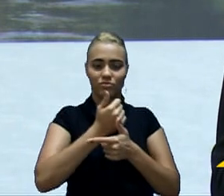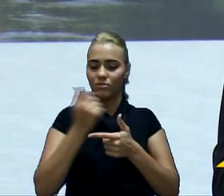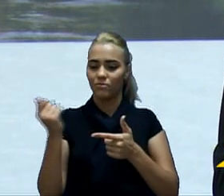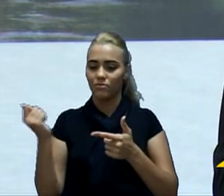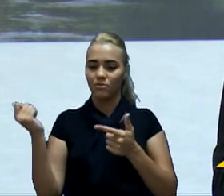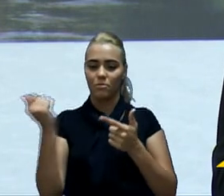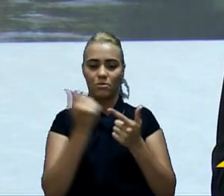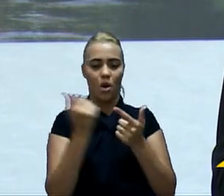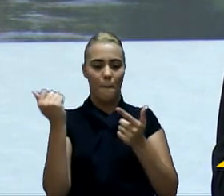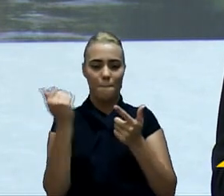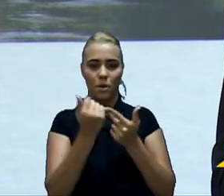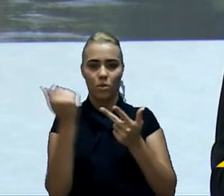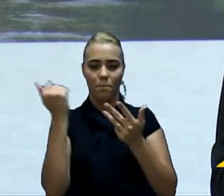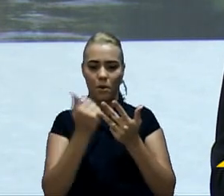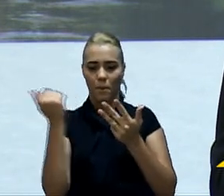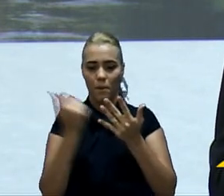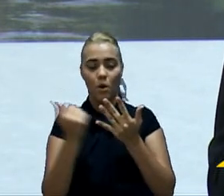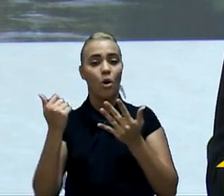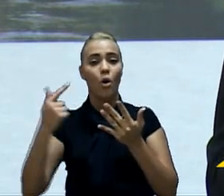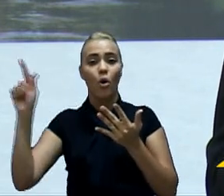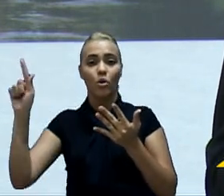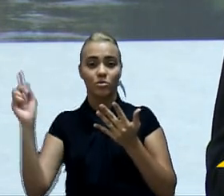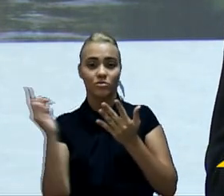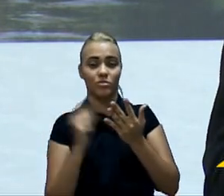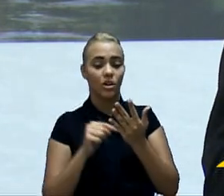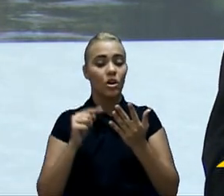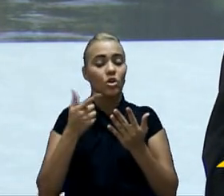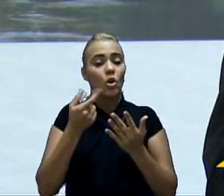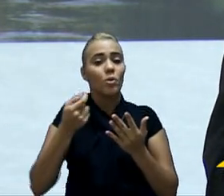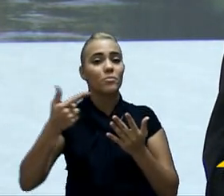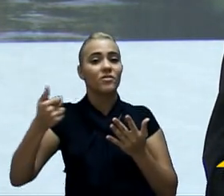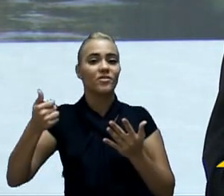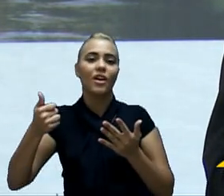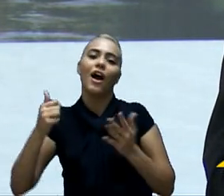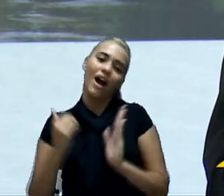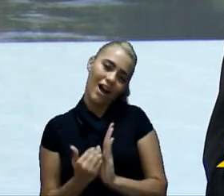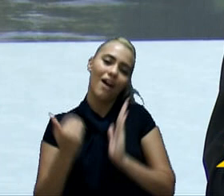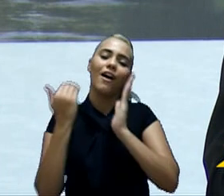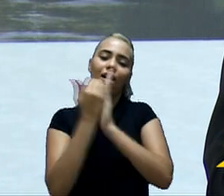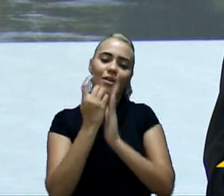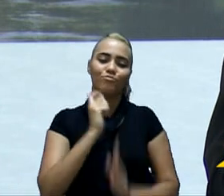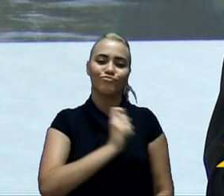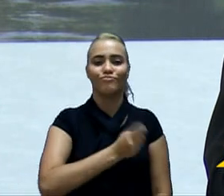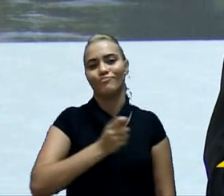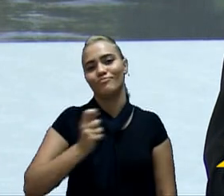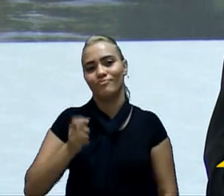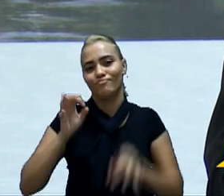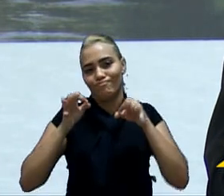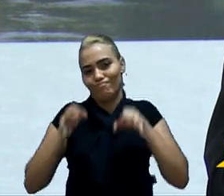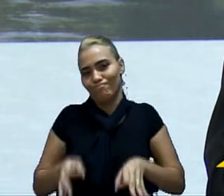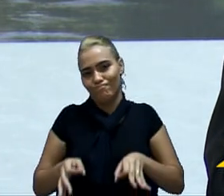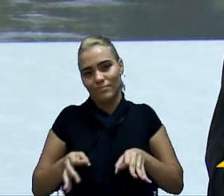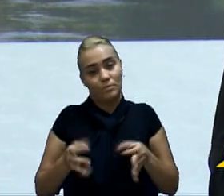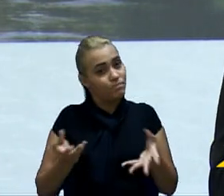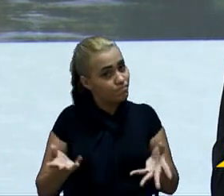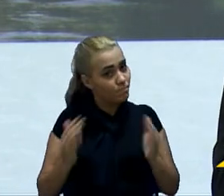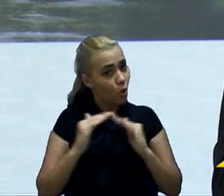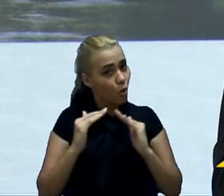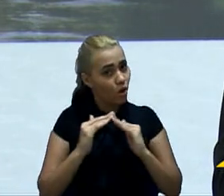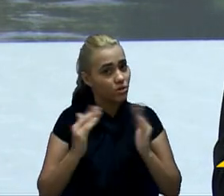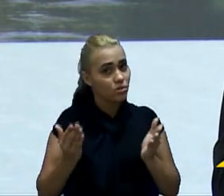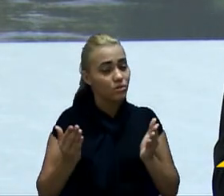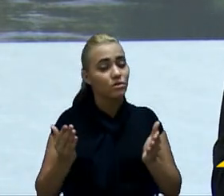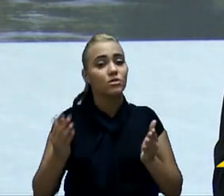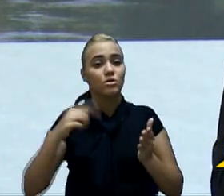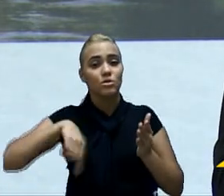2021, naturalmente que haverá um aumento na despesa de pessoal. Concorda? Porque